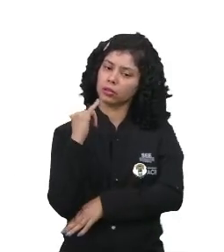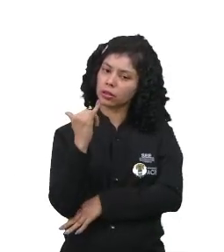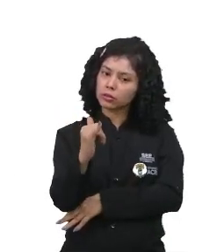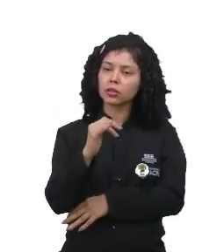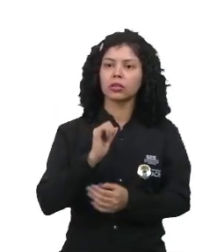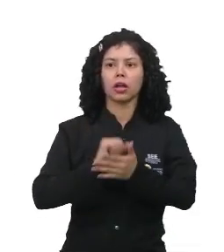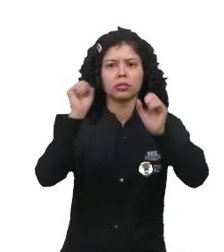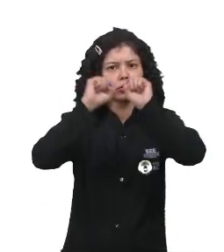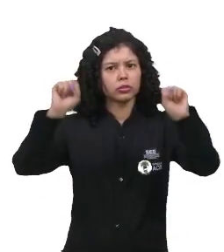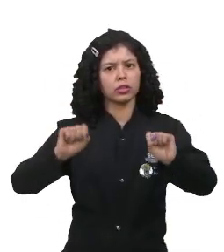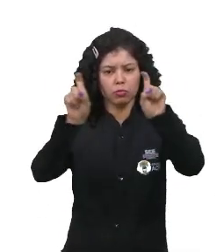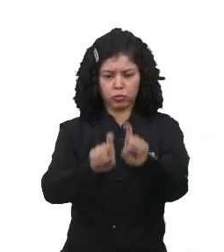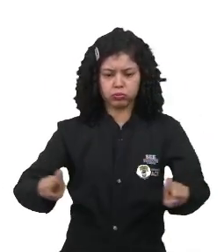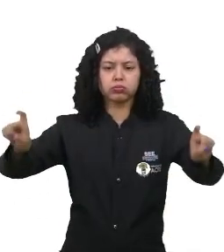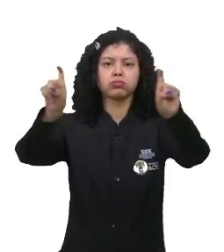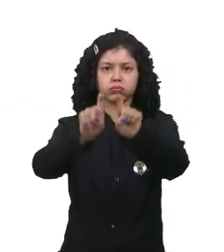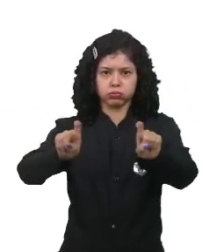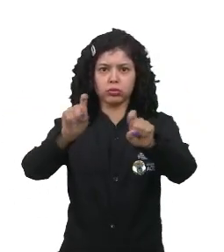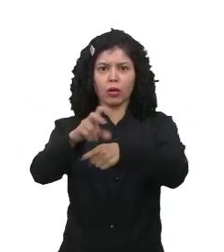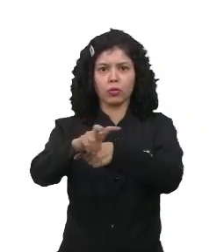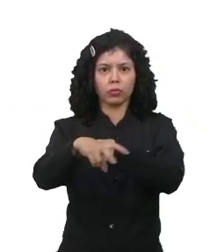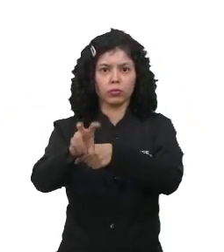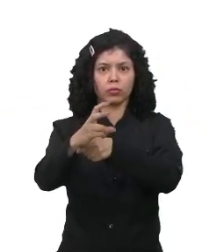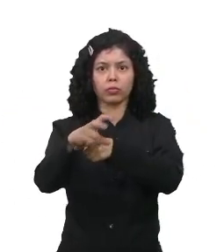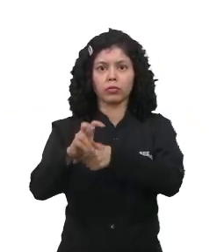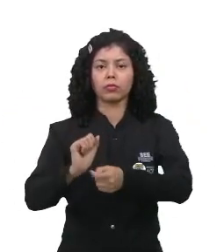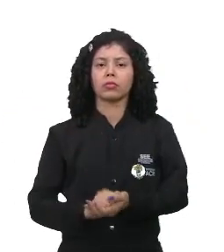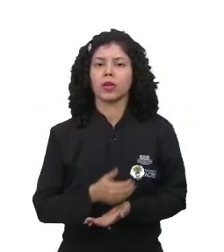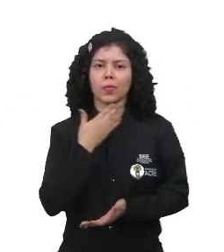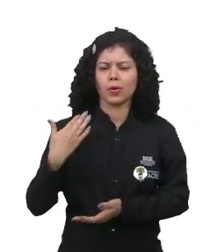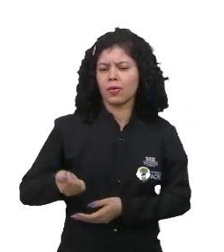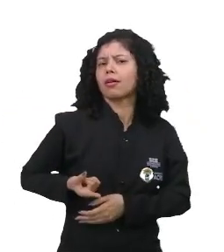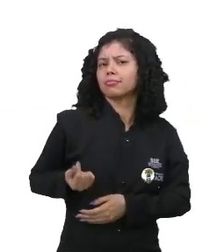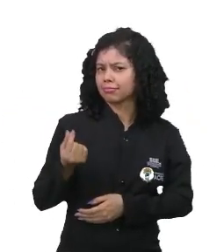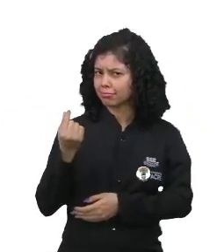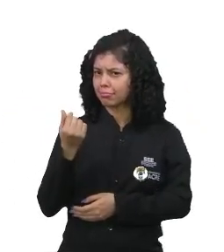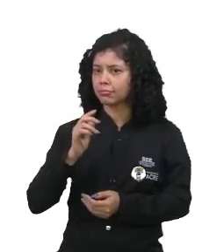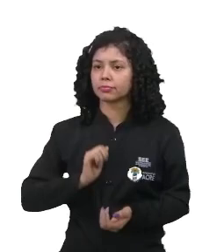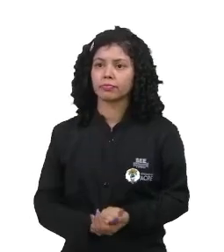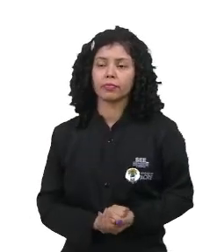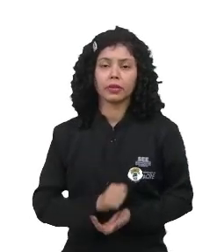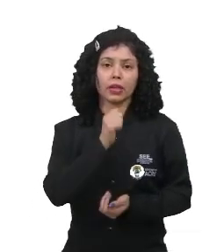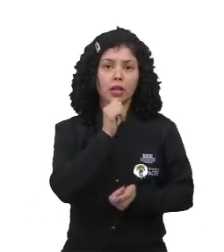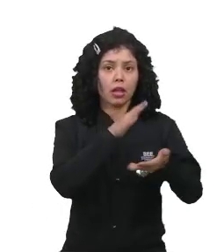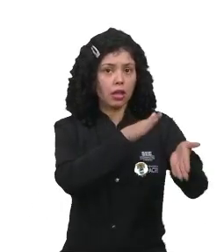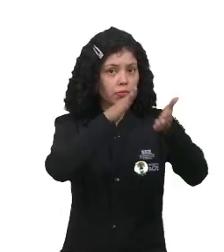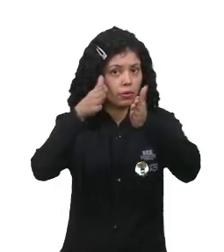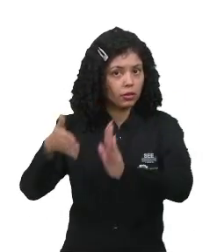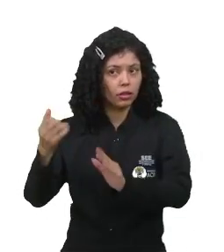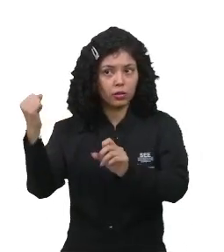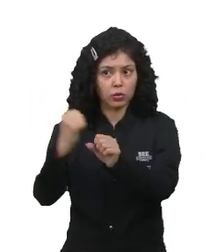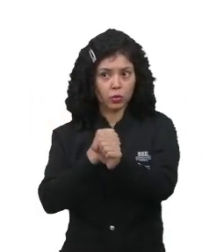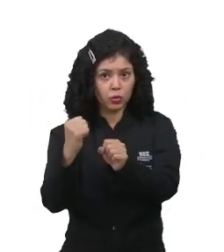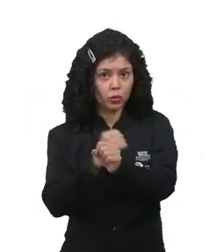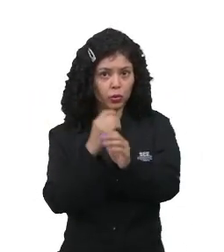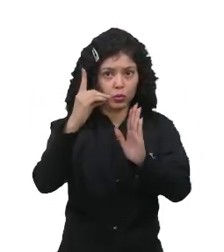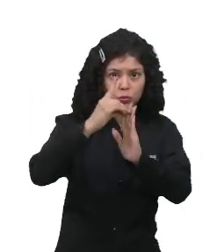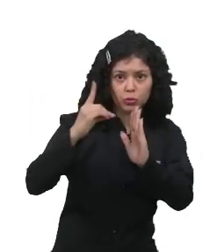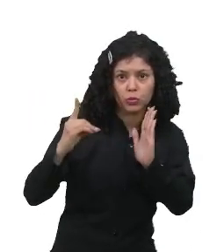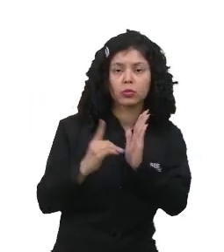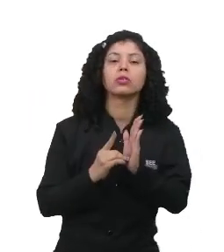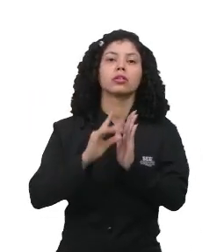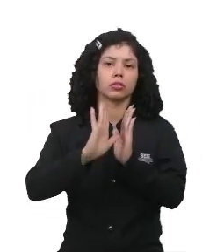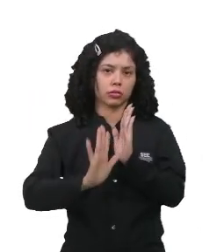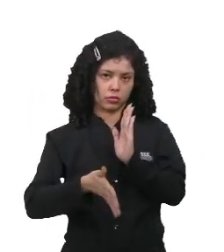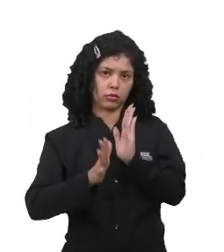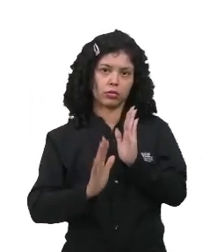sistemas computadorizados e robóticos para manufatura. E a partir do ano ou da década, né,